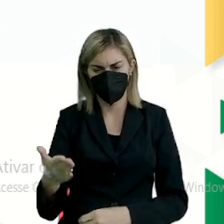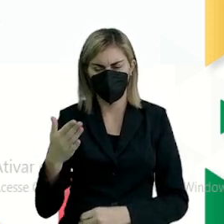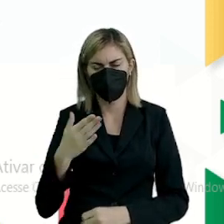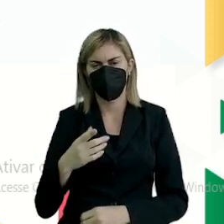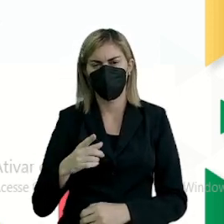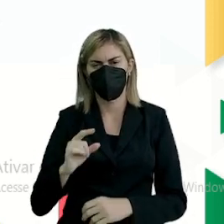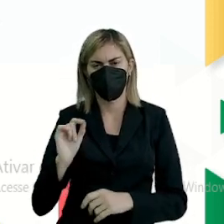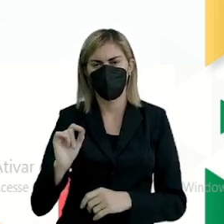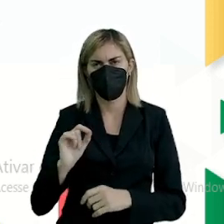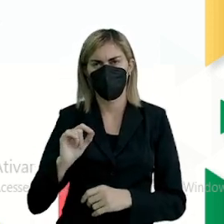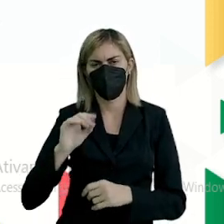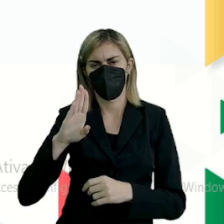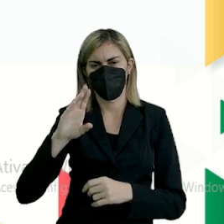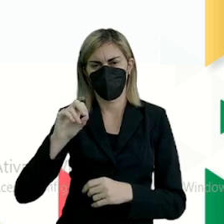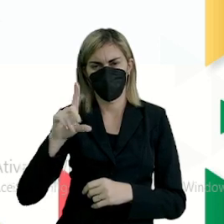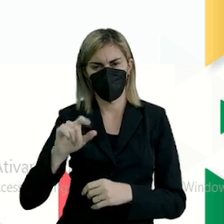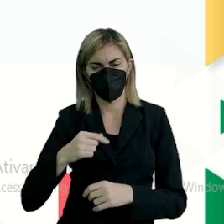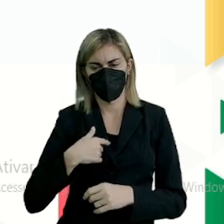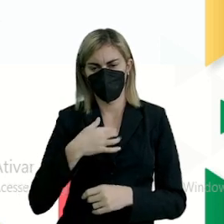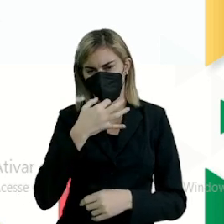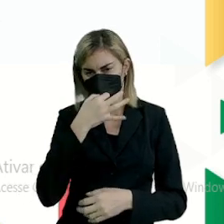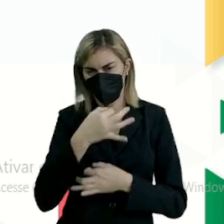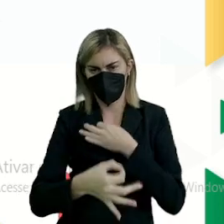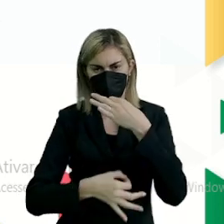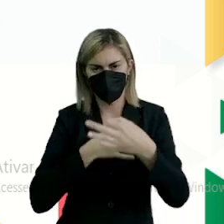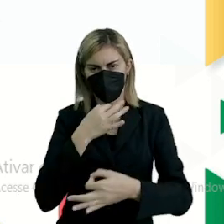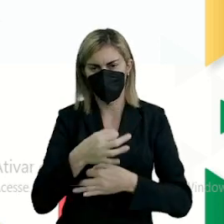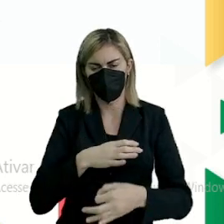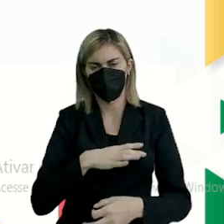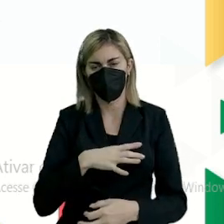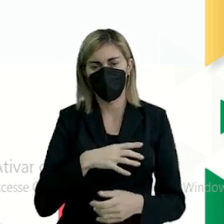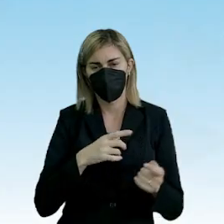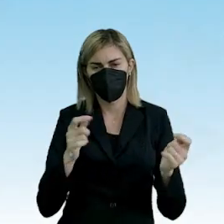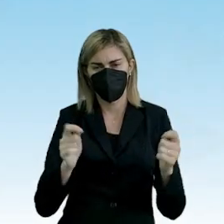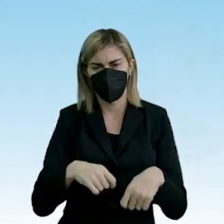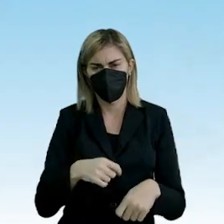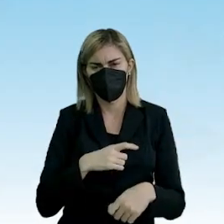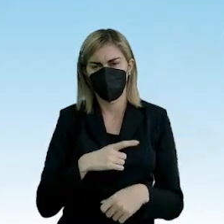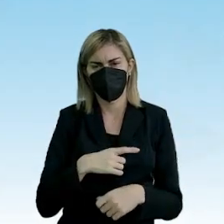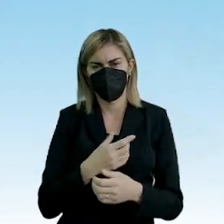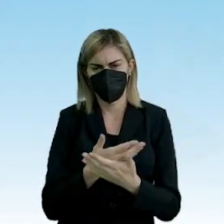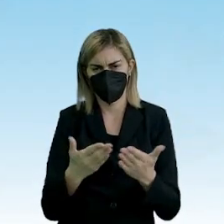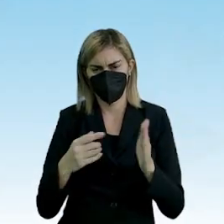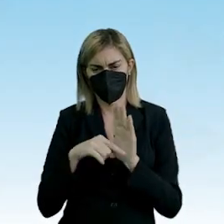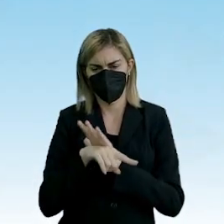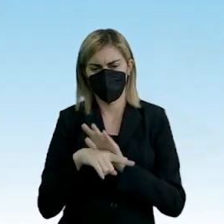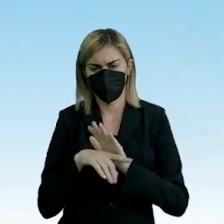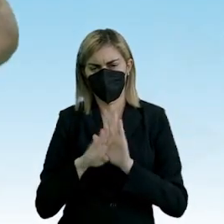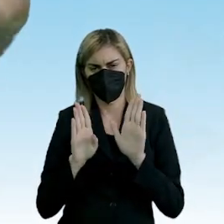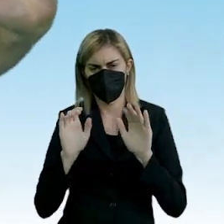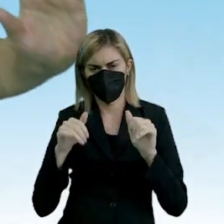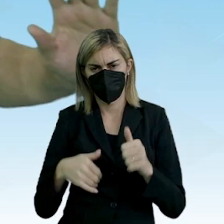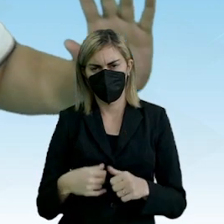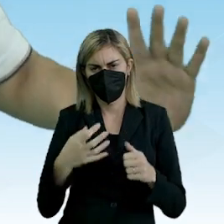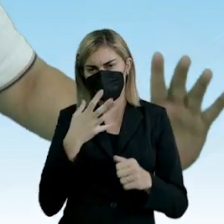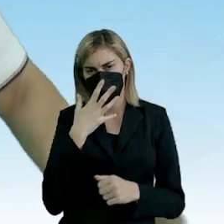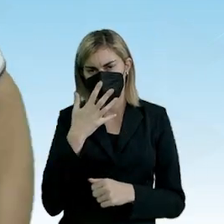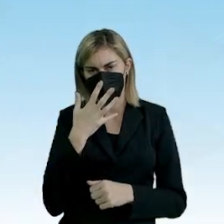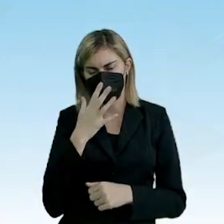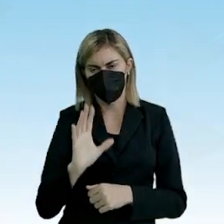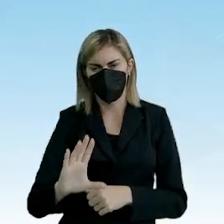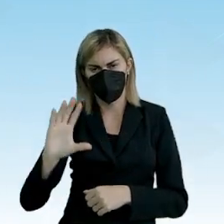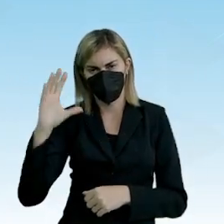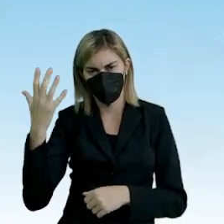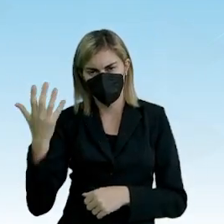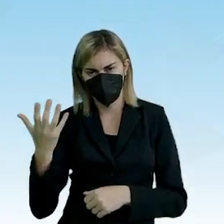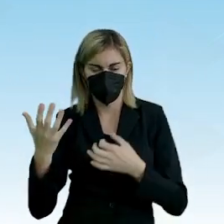bola. Essa é a minha opinião. Isso dá justamente para analisar bem e observar. É fato